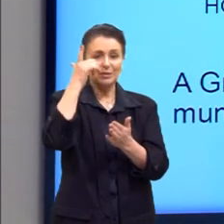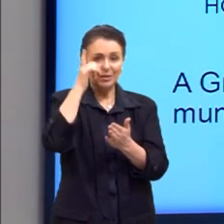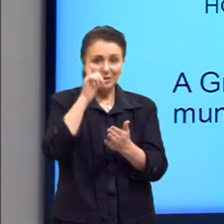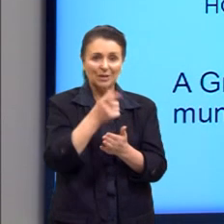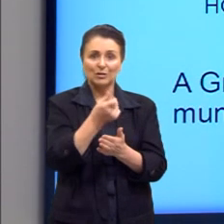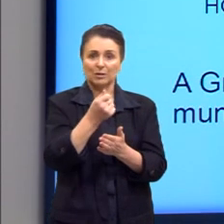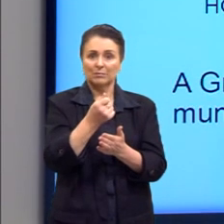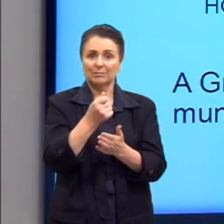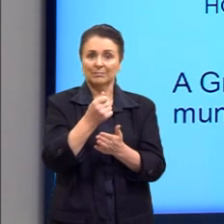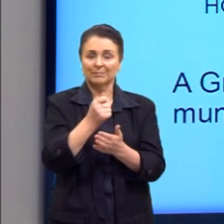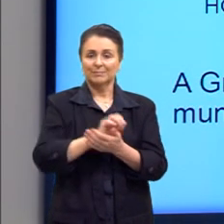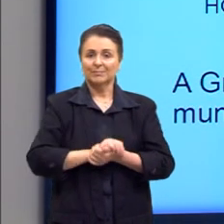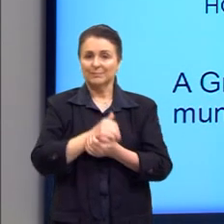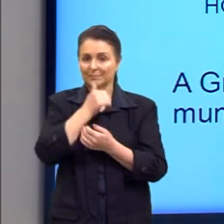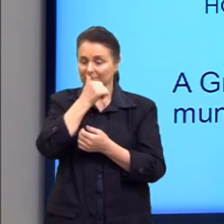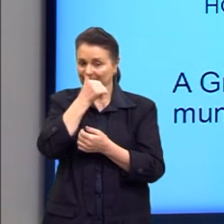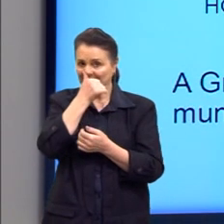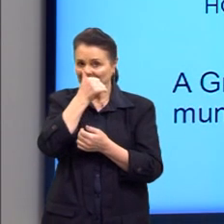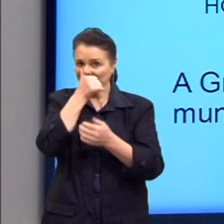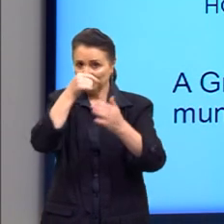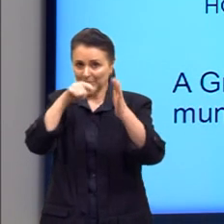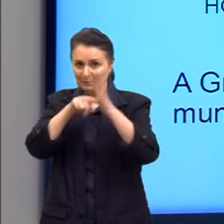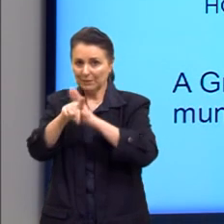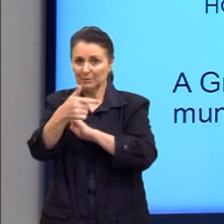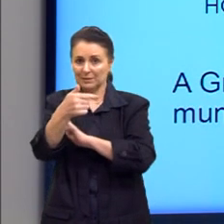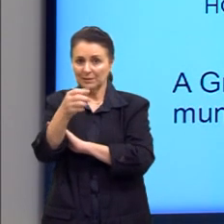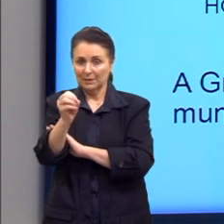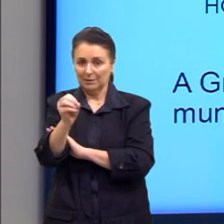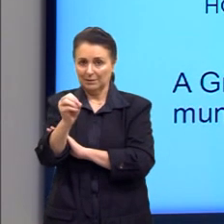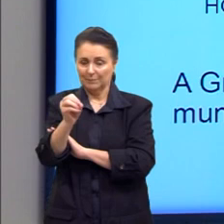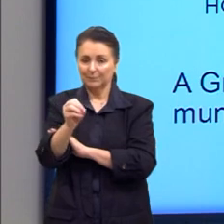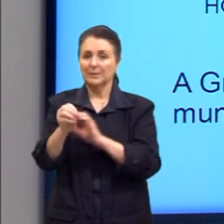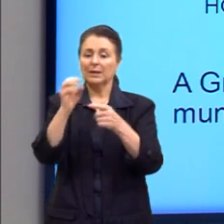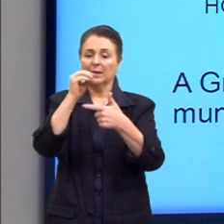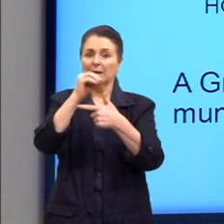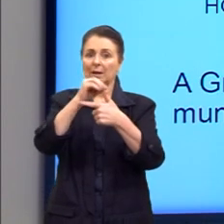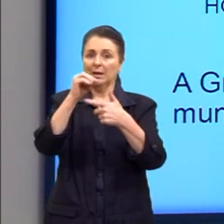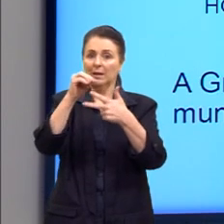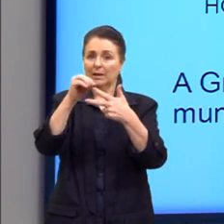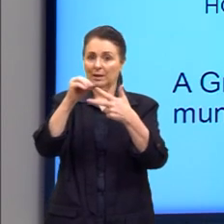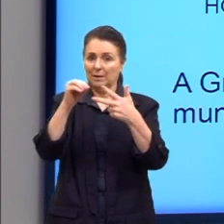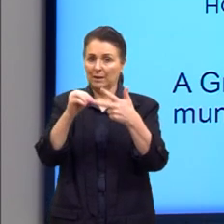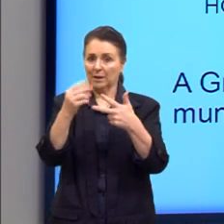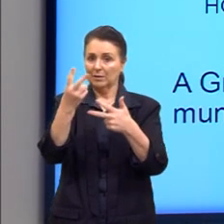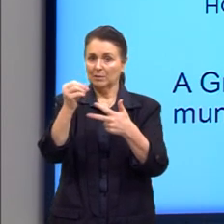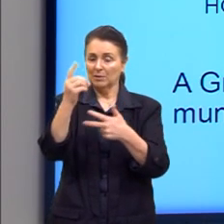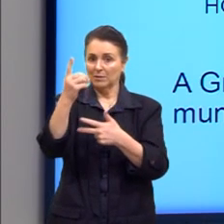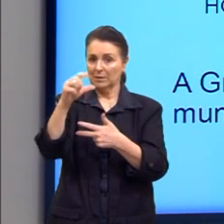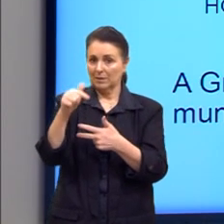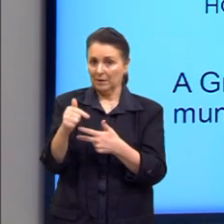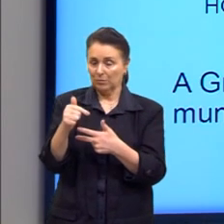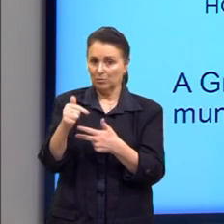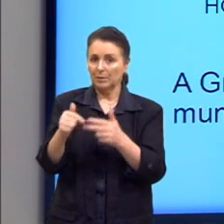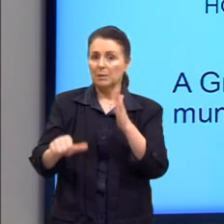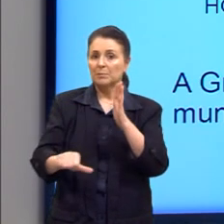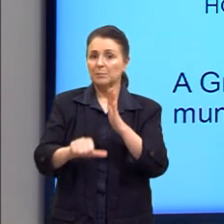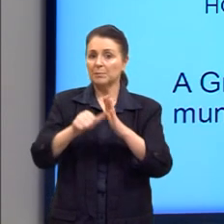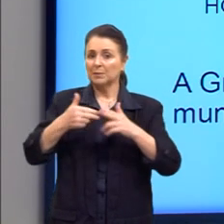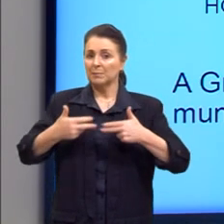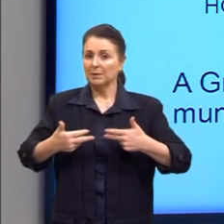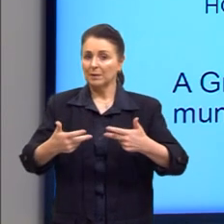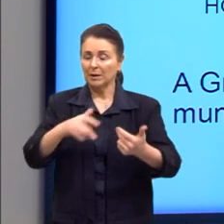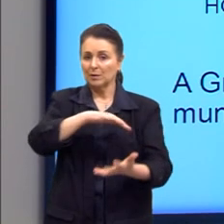E agora, a nossa questão 70 do Enem 2017. A Primeira Guerra Mundial foi seguida por um tipo de